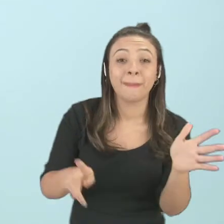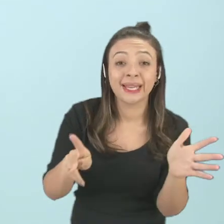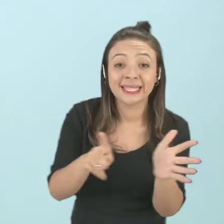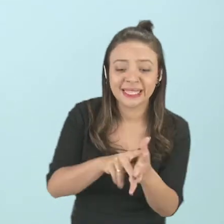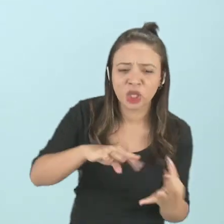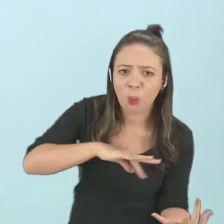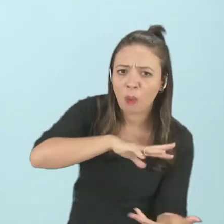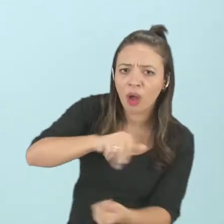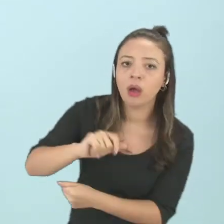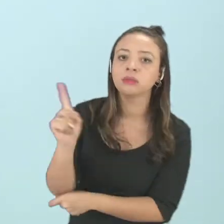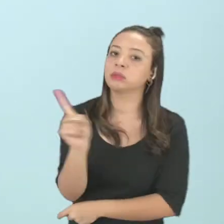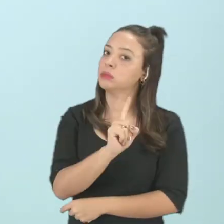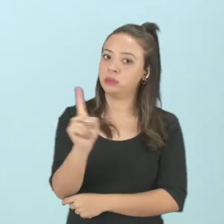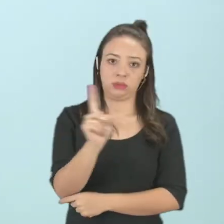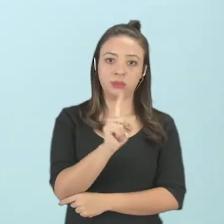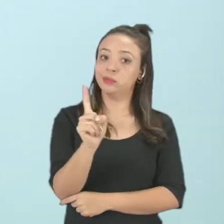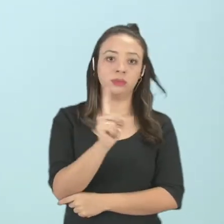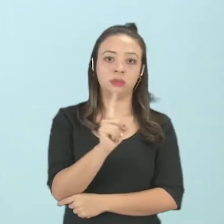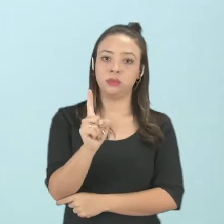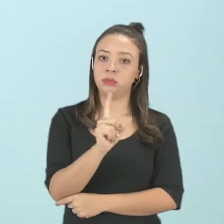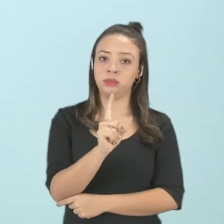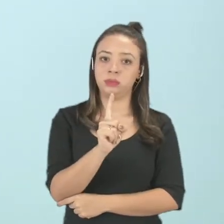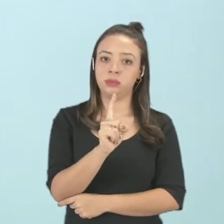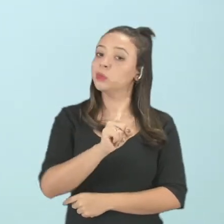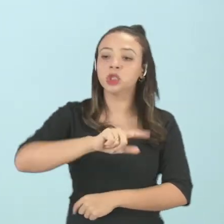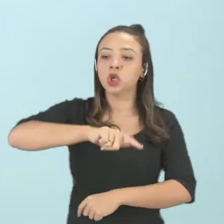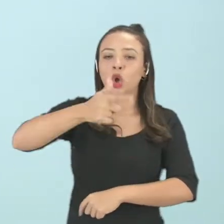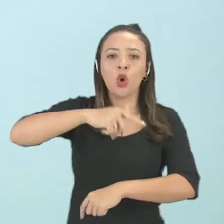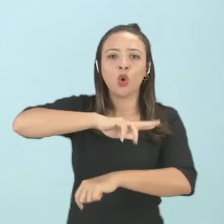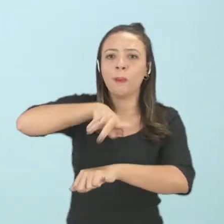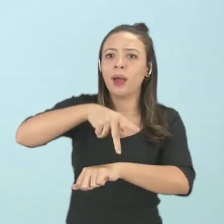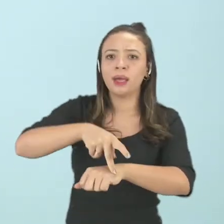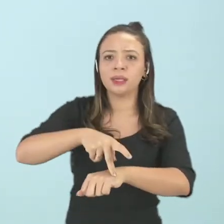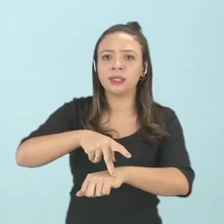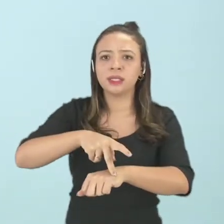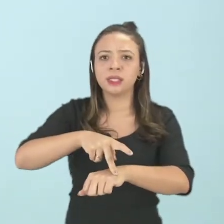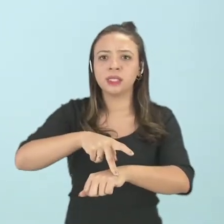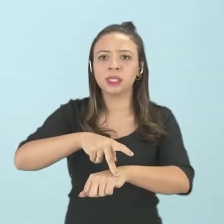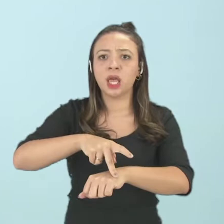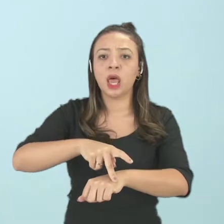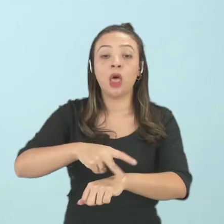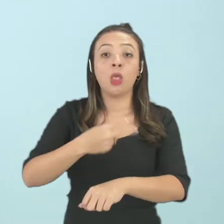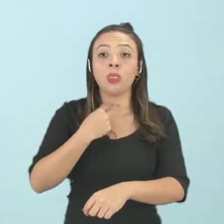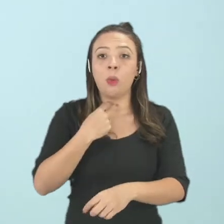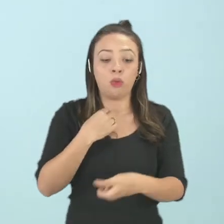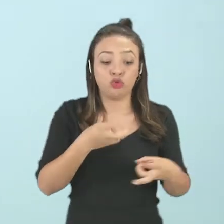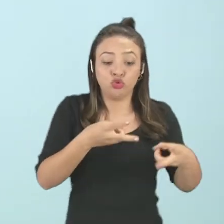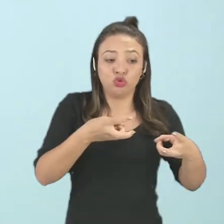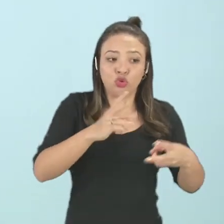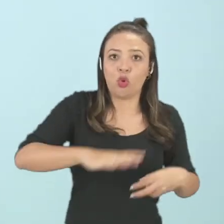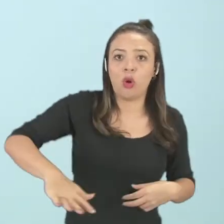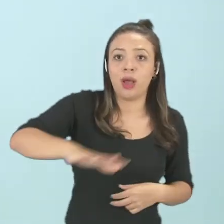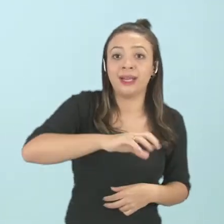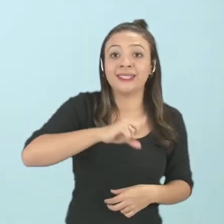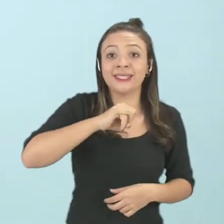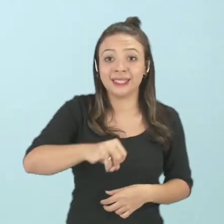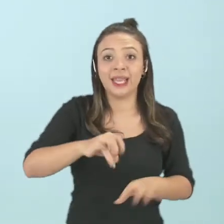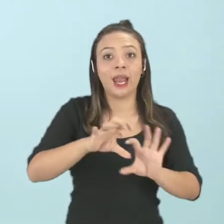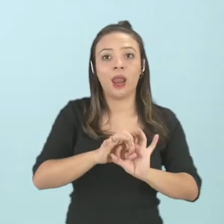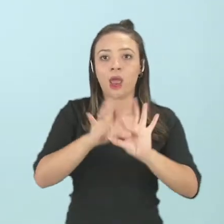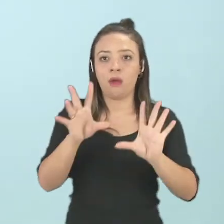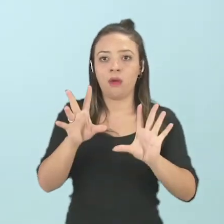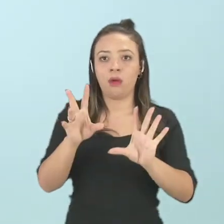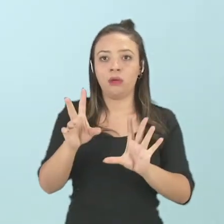humanidade. E nenhum outro país pode explorar uma área sem a devida autorização. Então, muitas vezes,